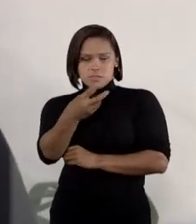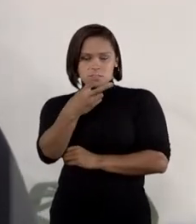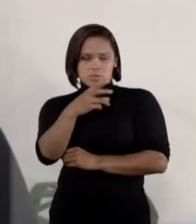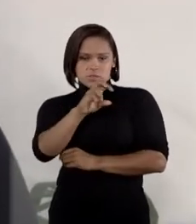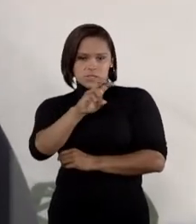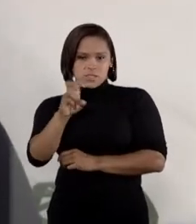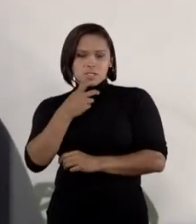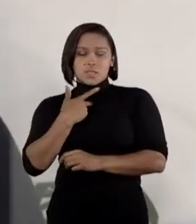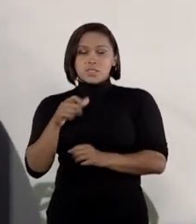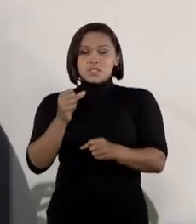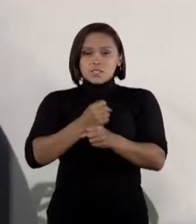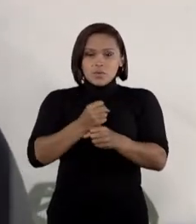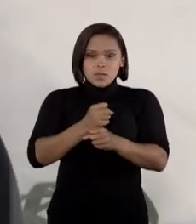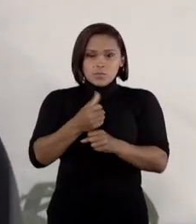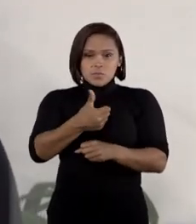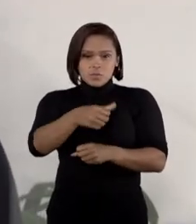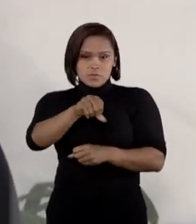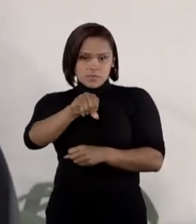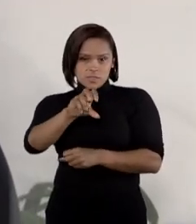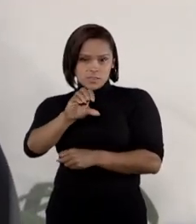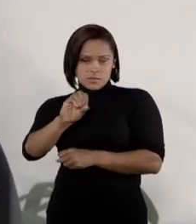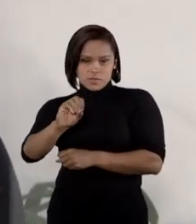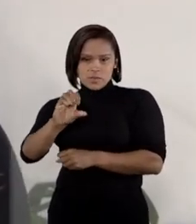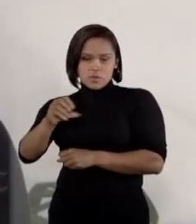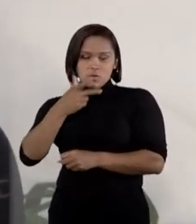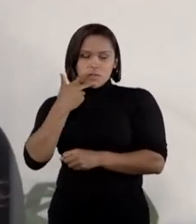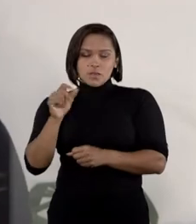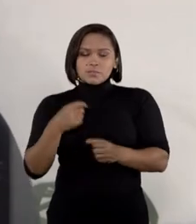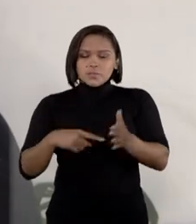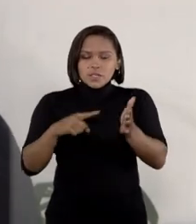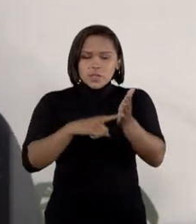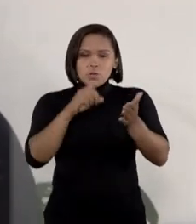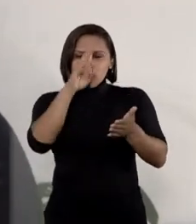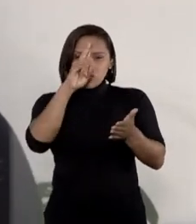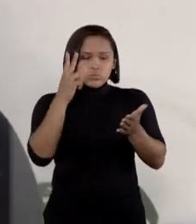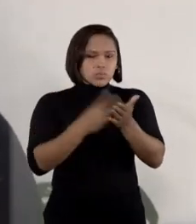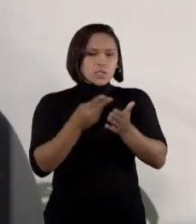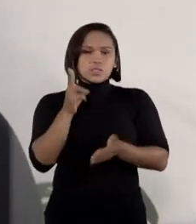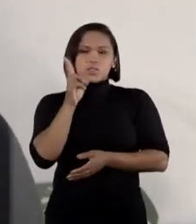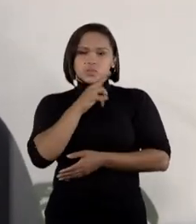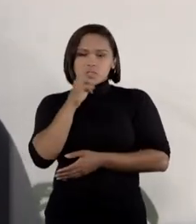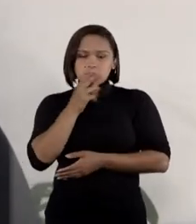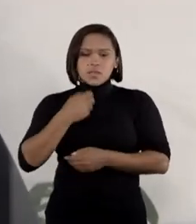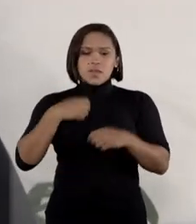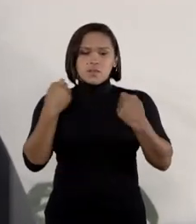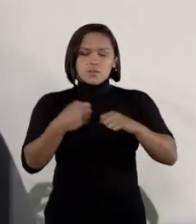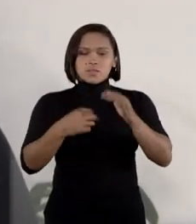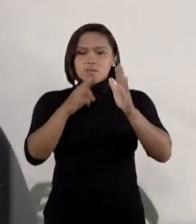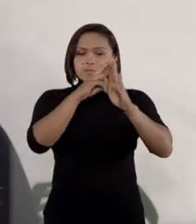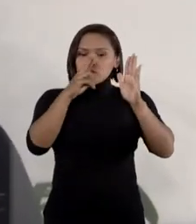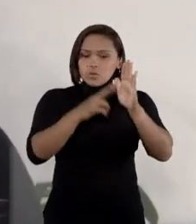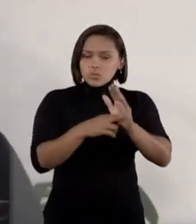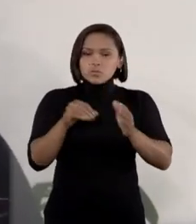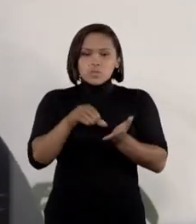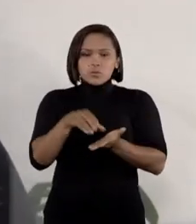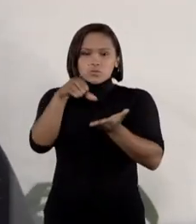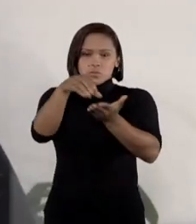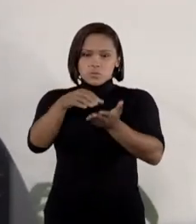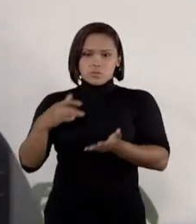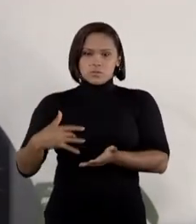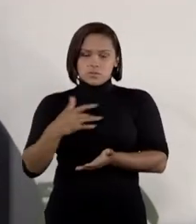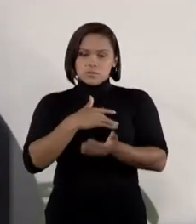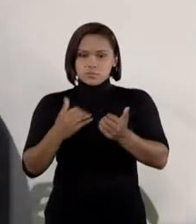1998, ao negarem cobertura em situações de urgência e emergência, com base na resolução do Conselho de Saúde